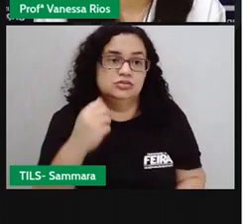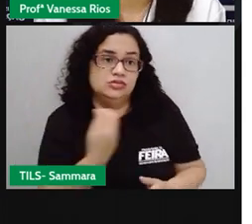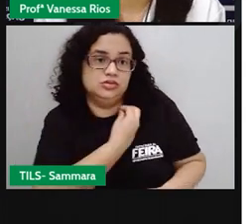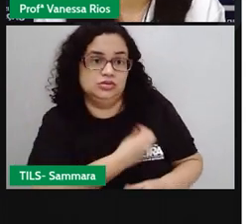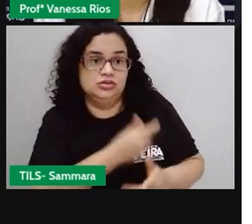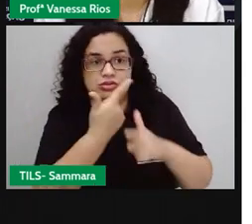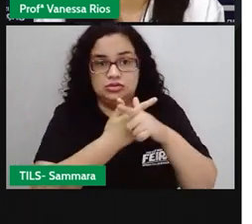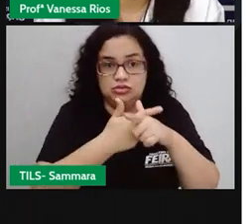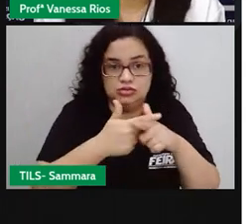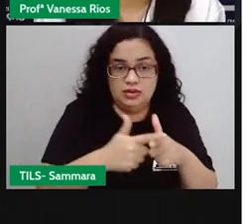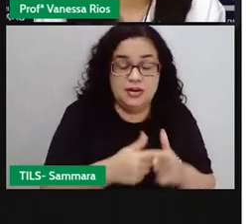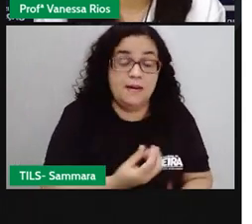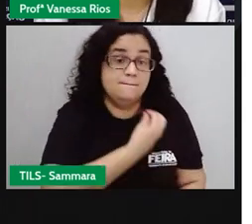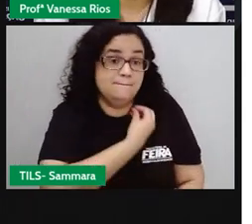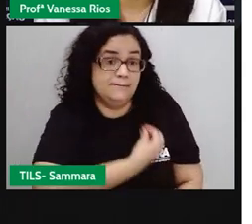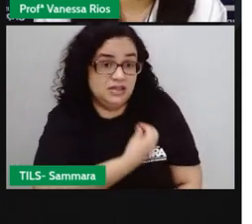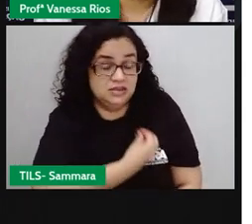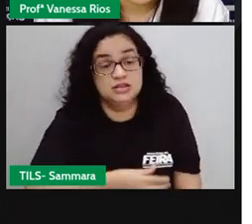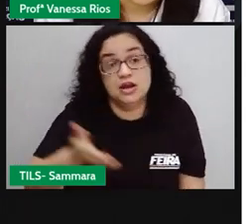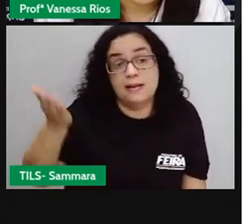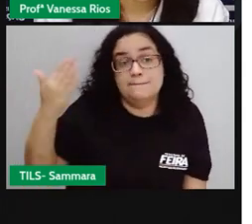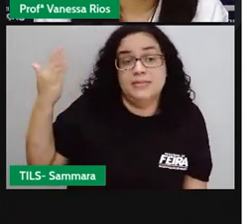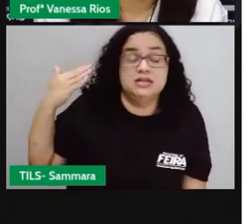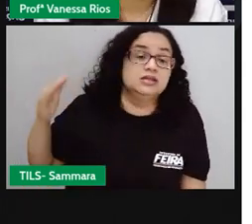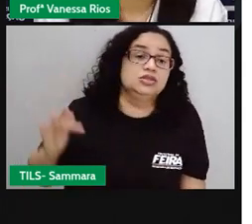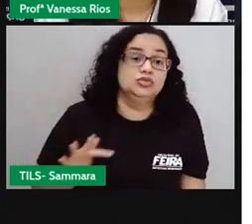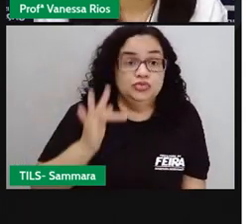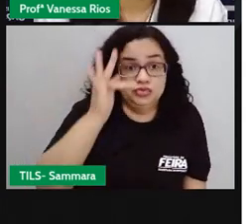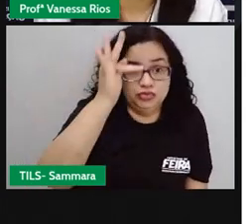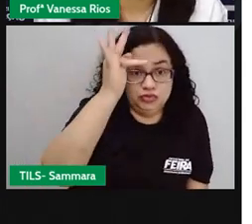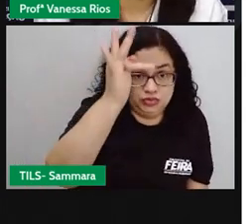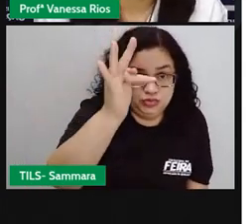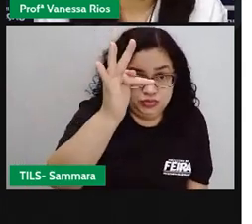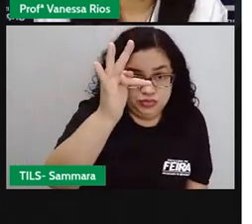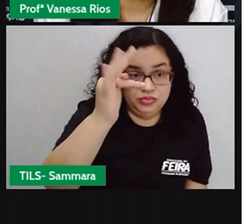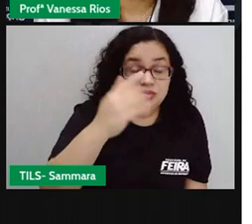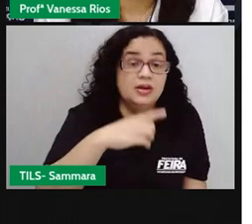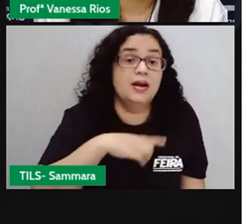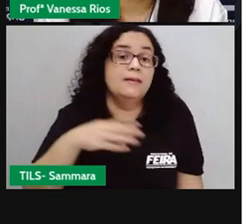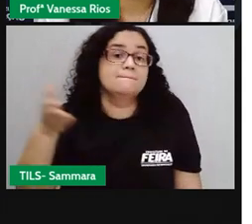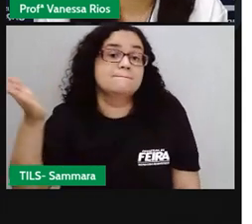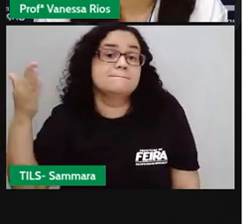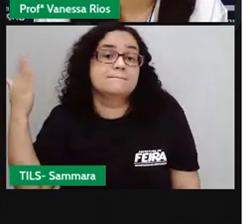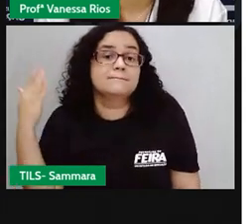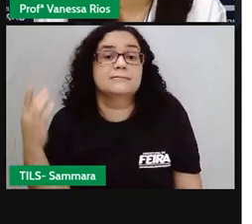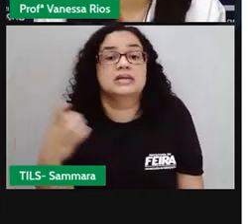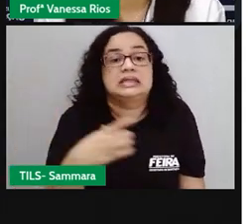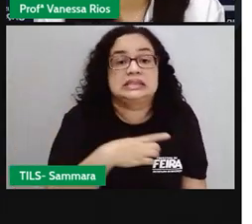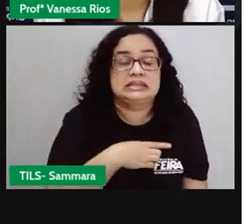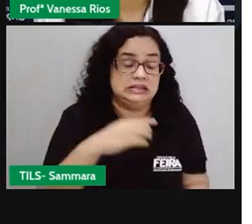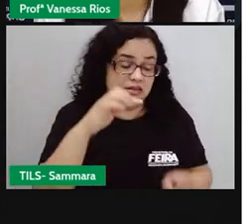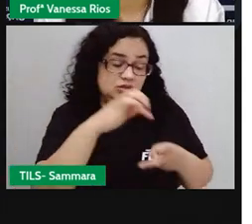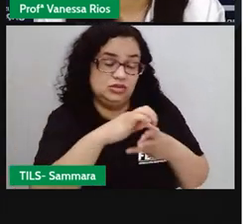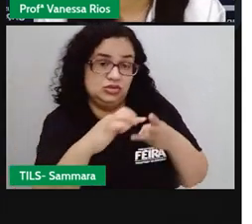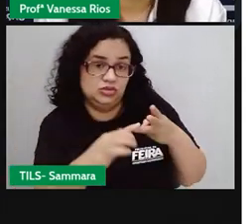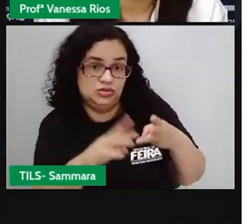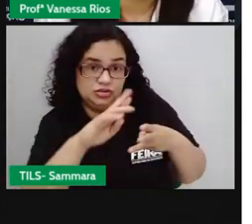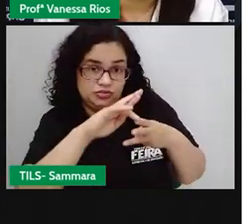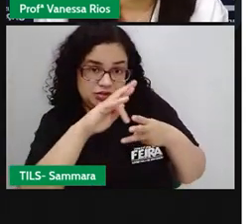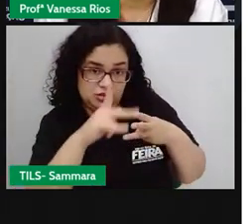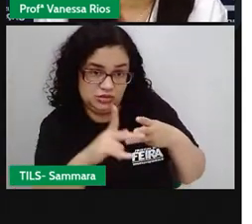em pretérito e futuro. Mas no modo indicativo o pretérito que é o passado aparece de três formas